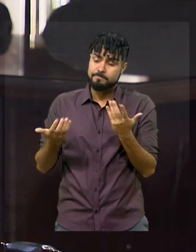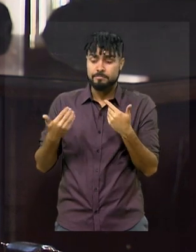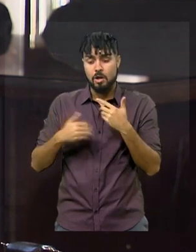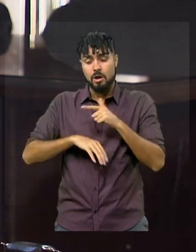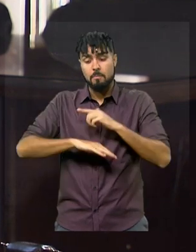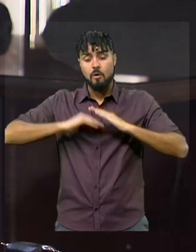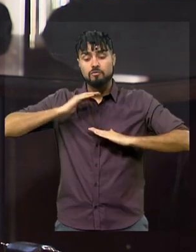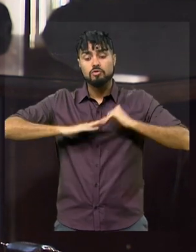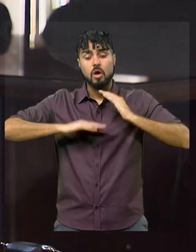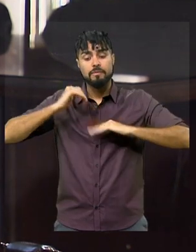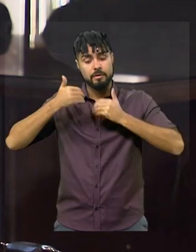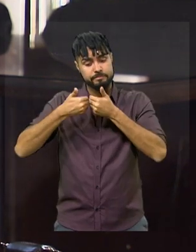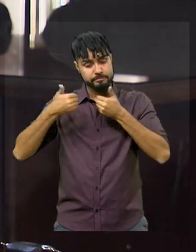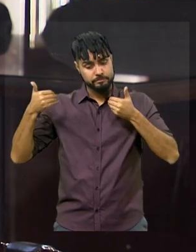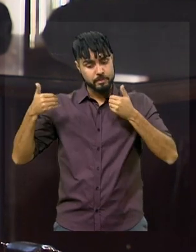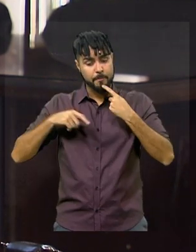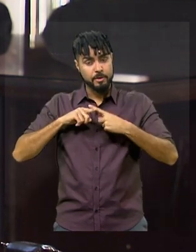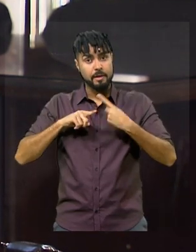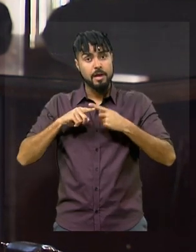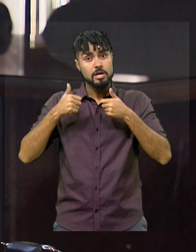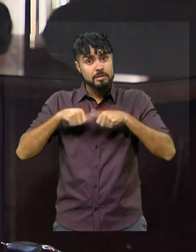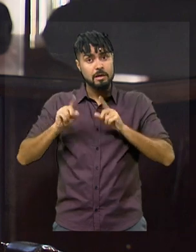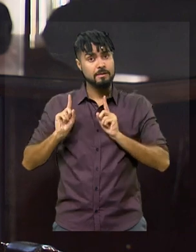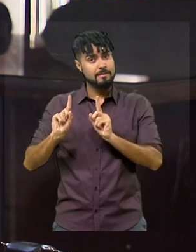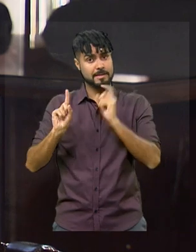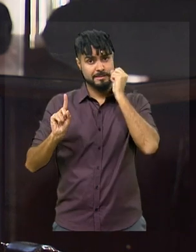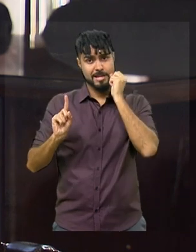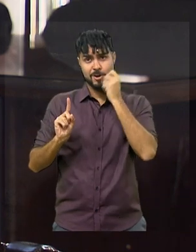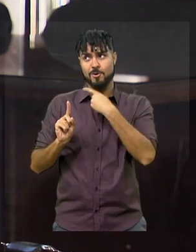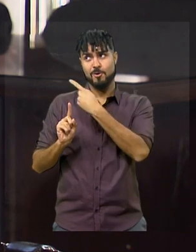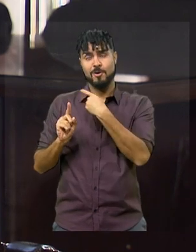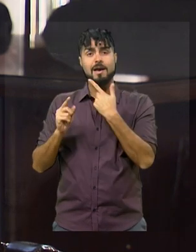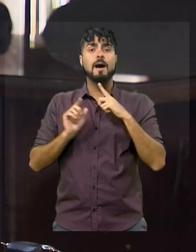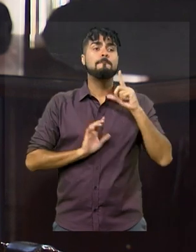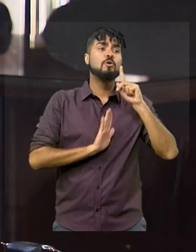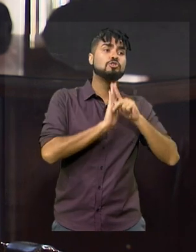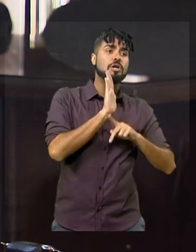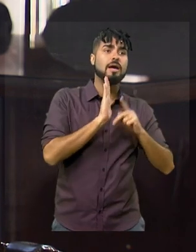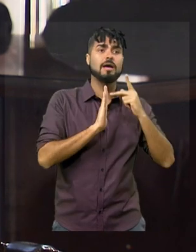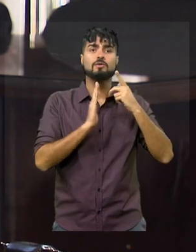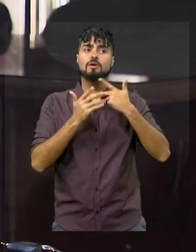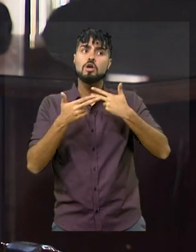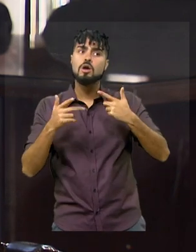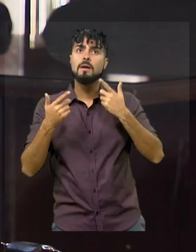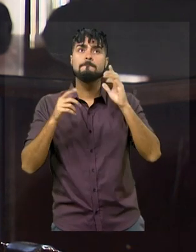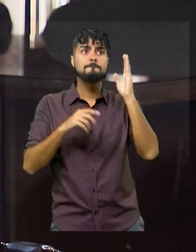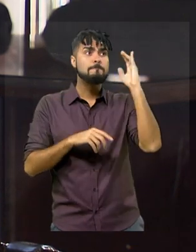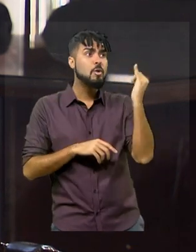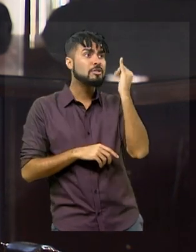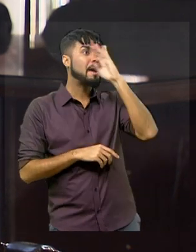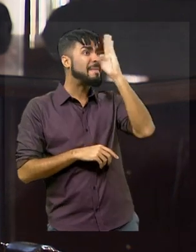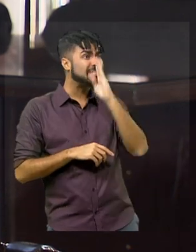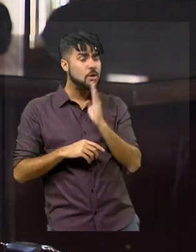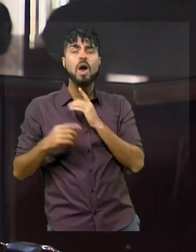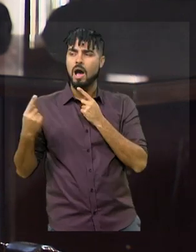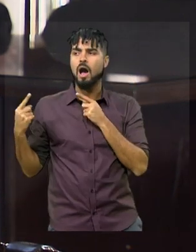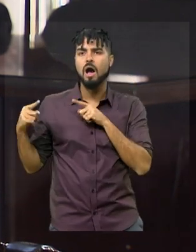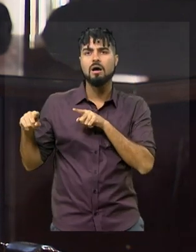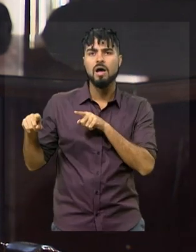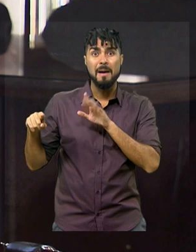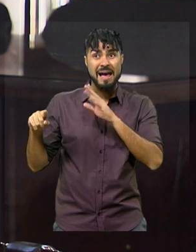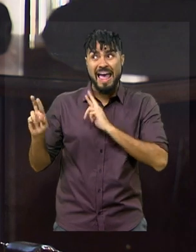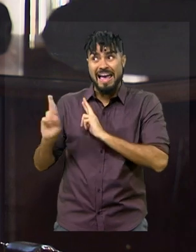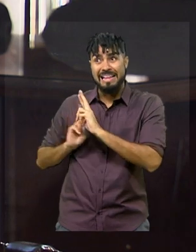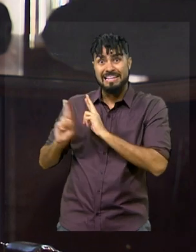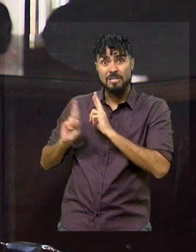somos colegas aqui e sempre que tivermos projetos em comum, importantes para o Brasil, nós estaremos juntos. Mas não tem mais como manter uma